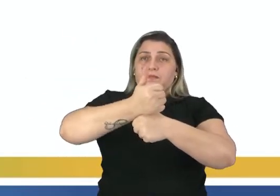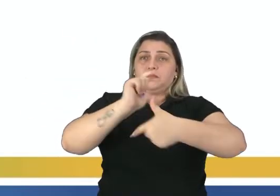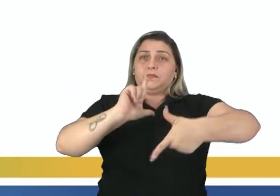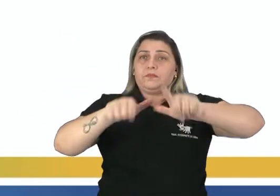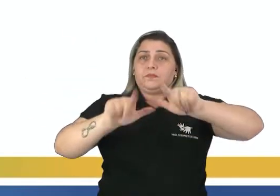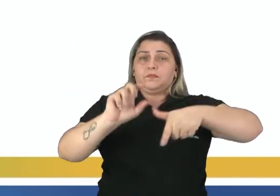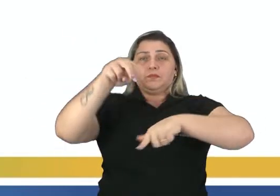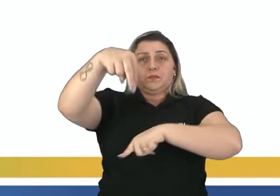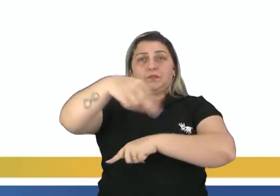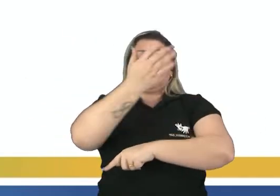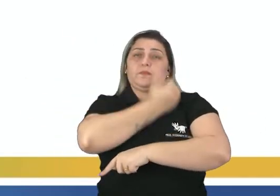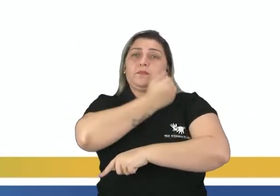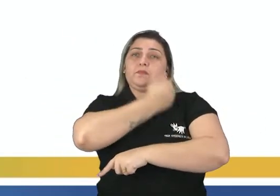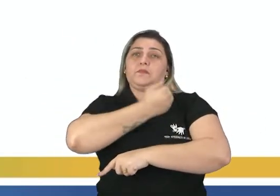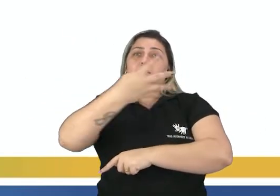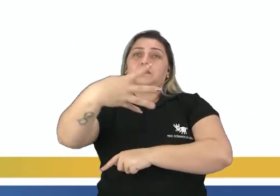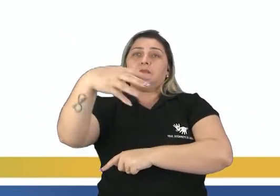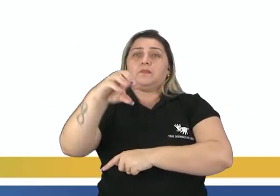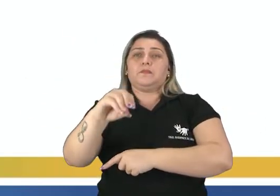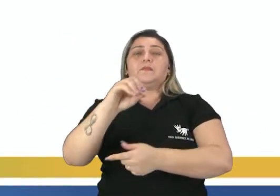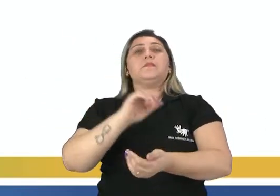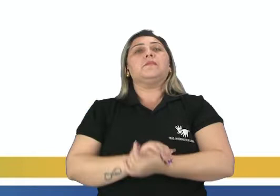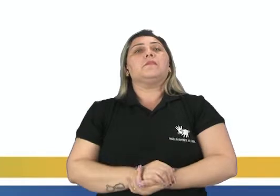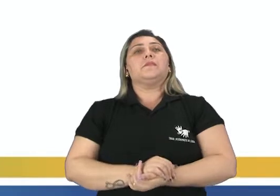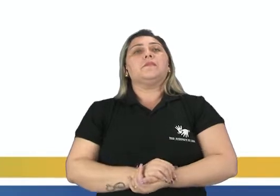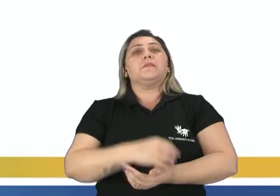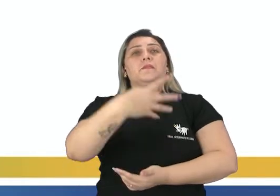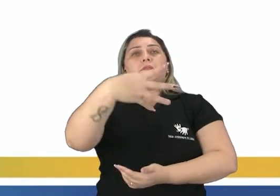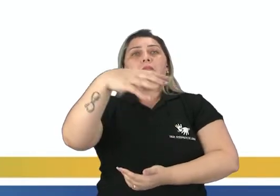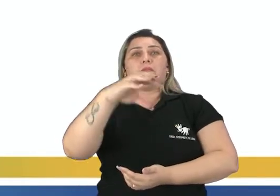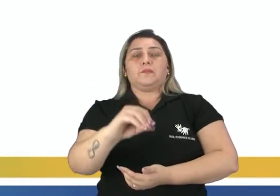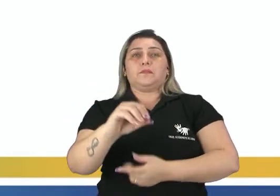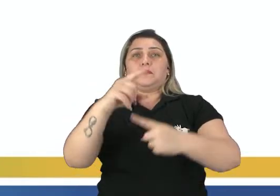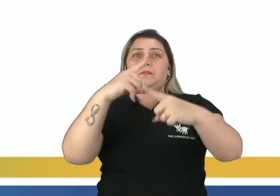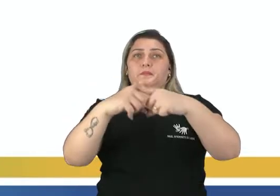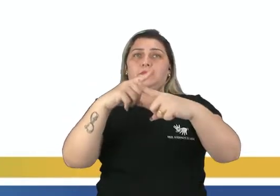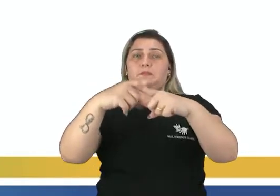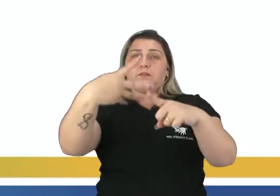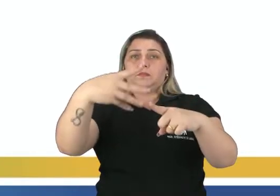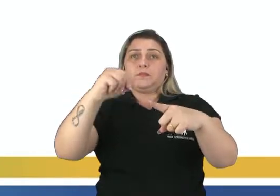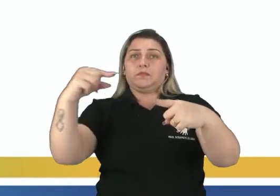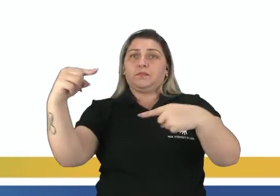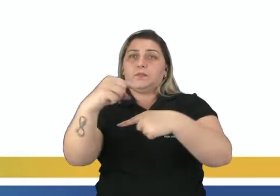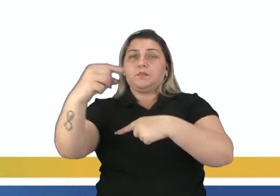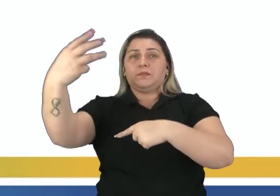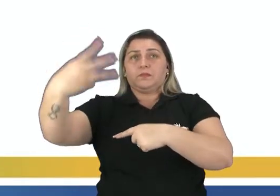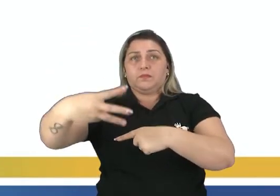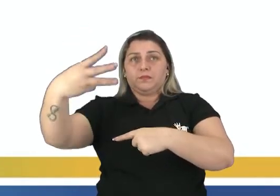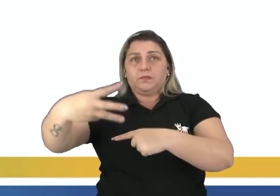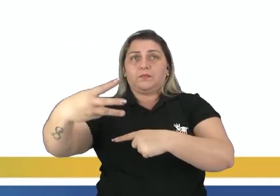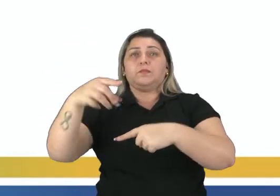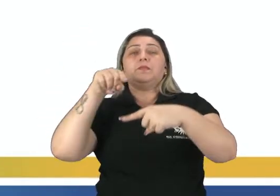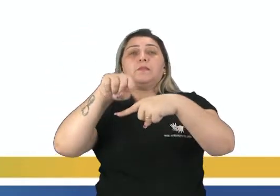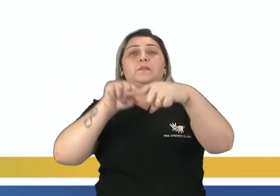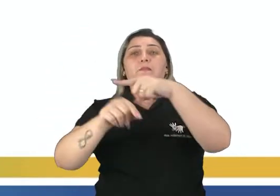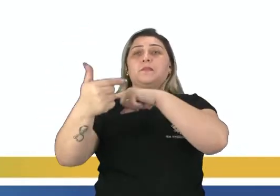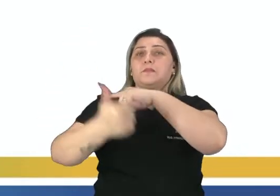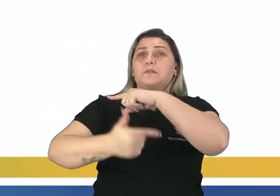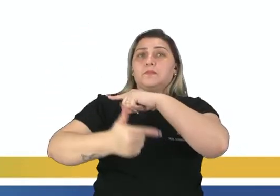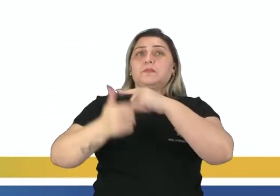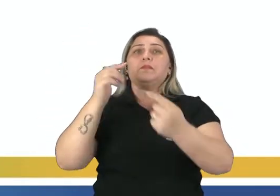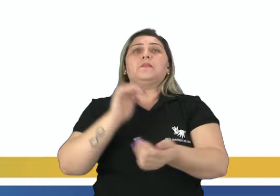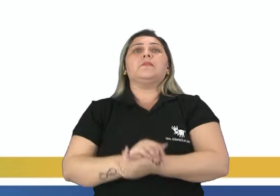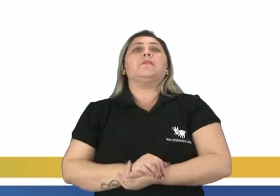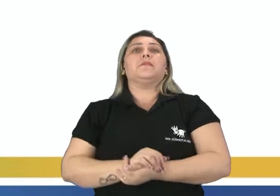letra N pelo número 40. Então temos 40 vezes 40 menos três dividido para dois.